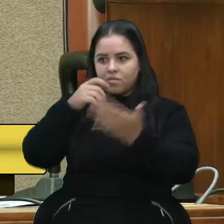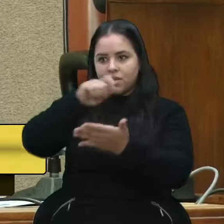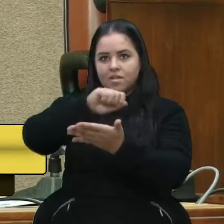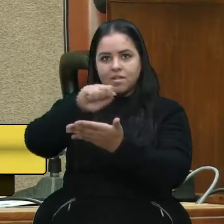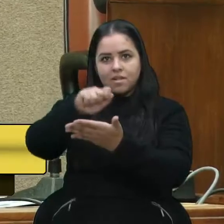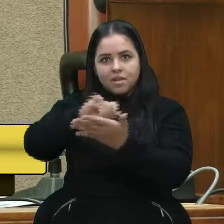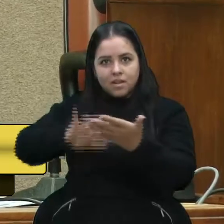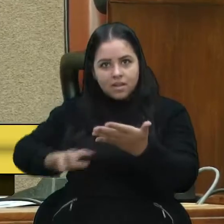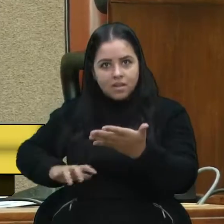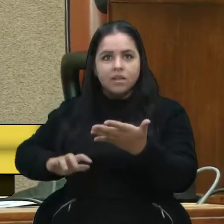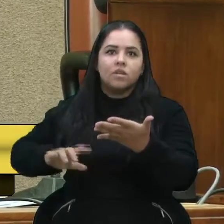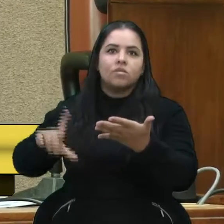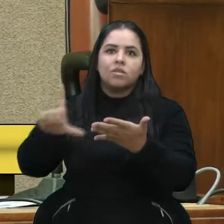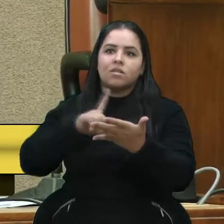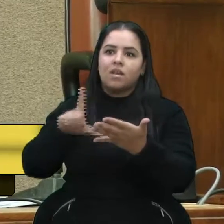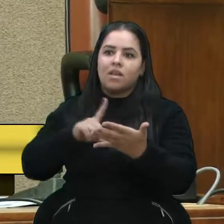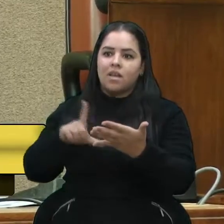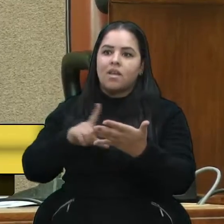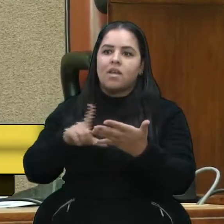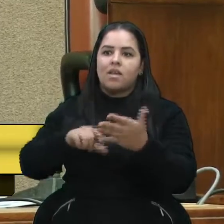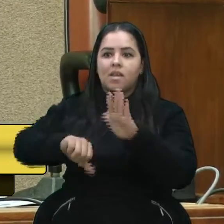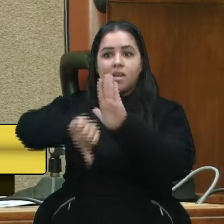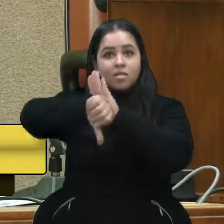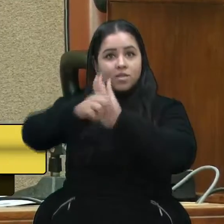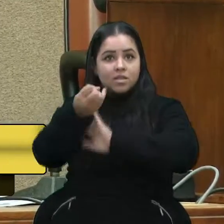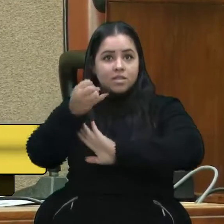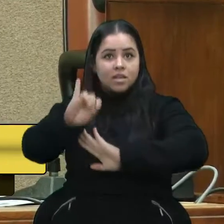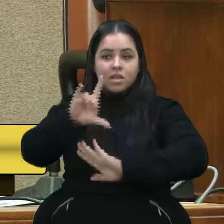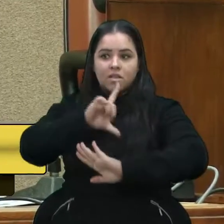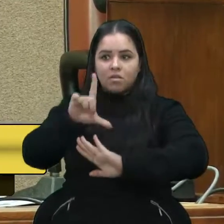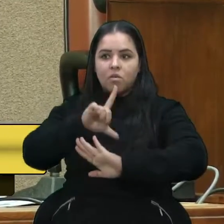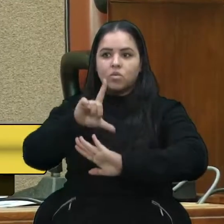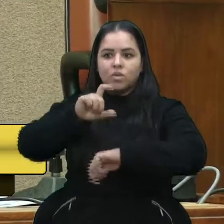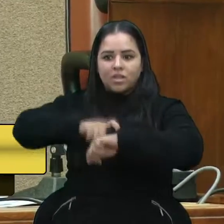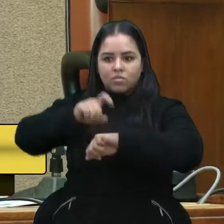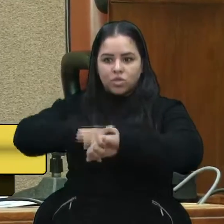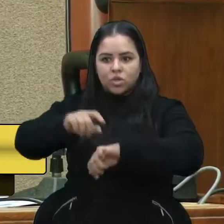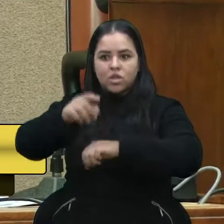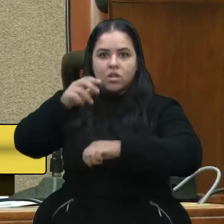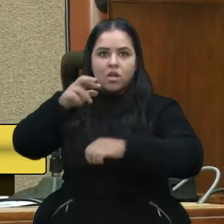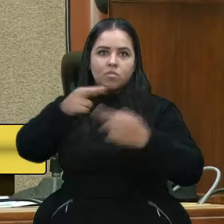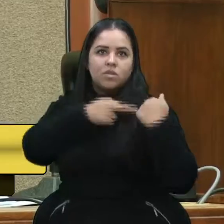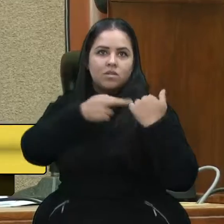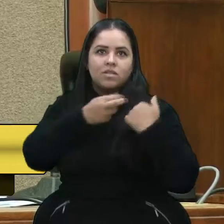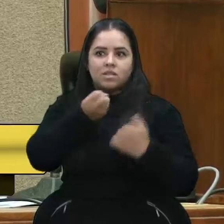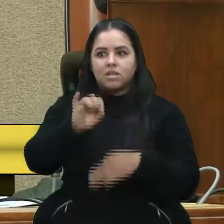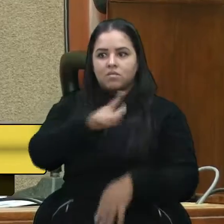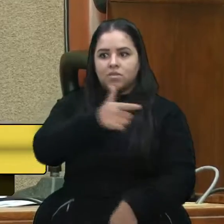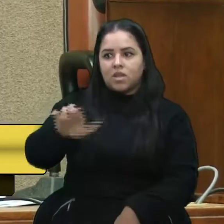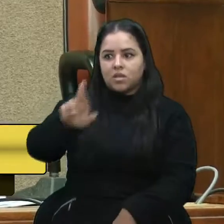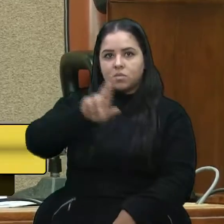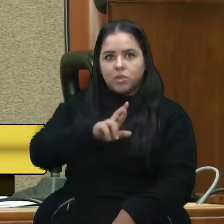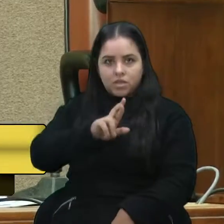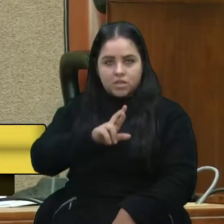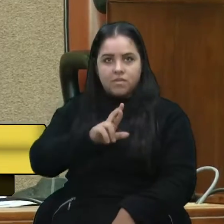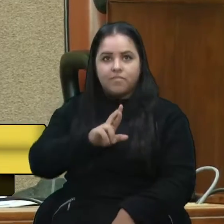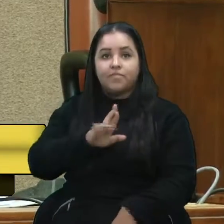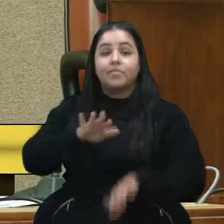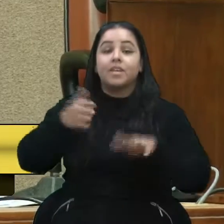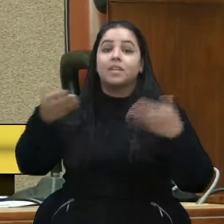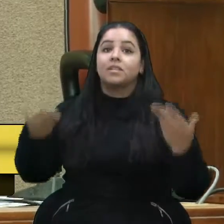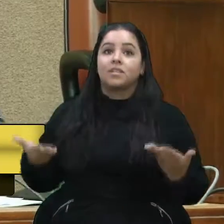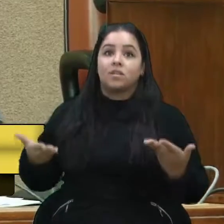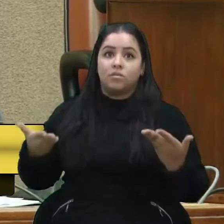importando em crime de responsabilidade a recusa ou não atendimento do prazo de 30 dias, bem como prestando informações falsas. Ou seja, não se